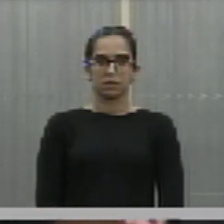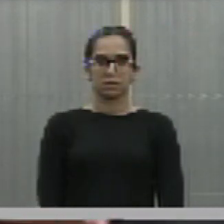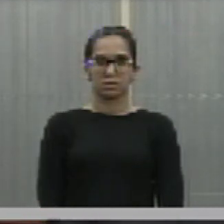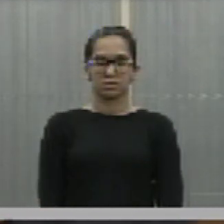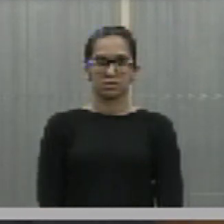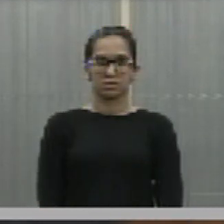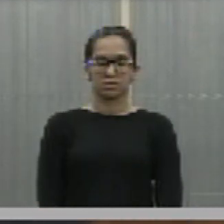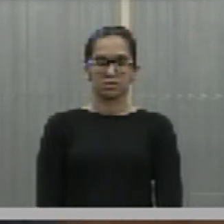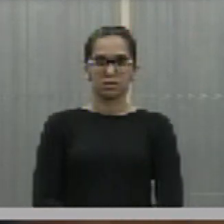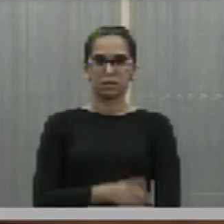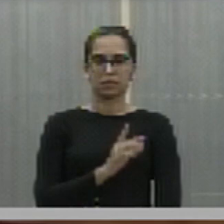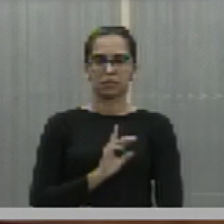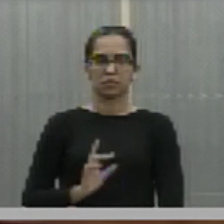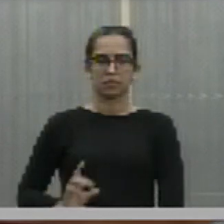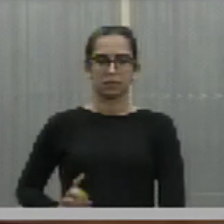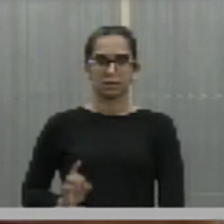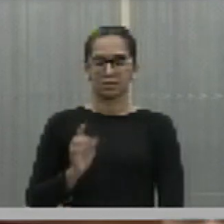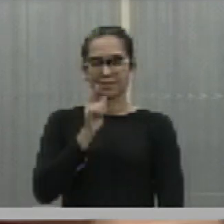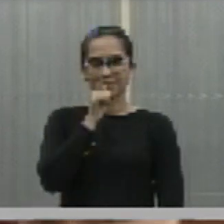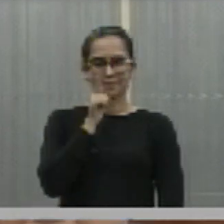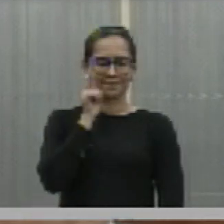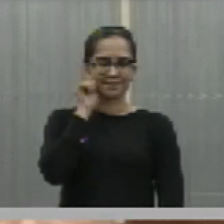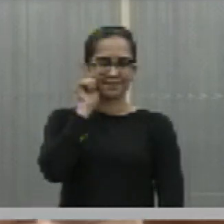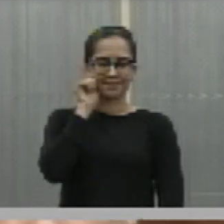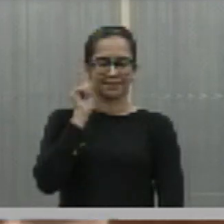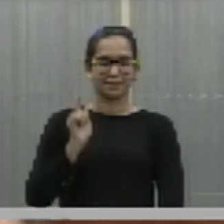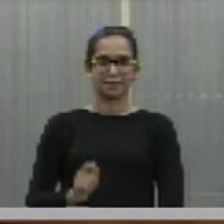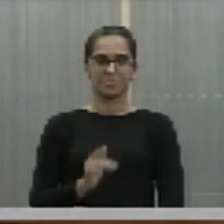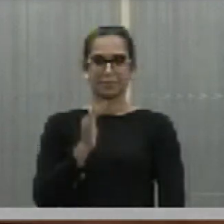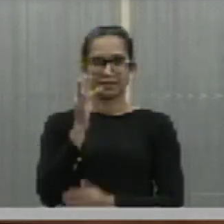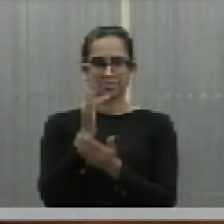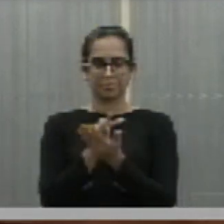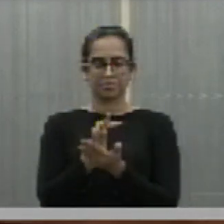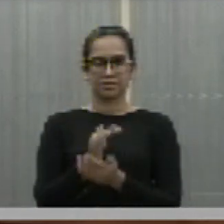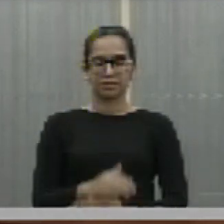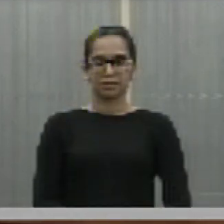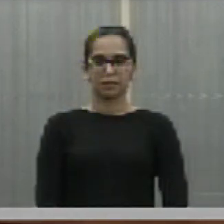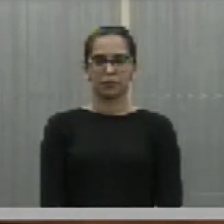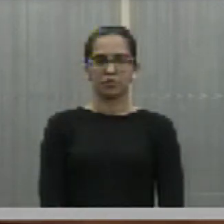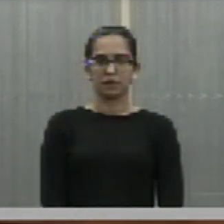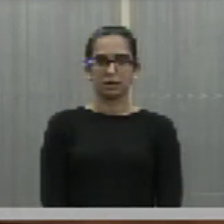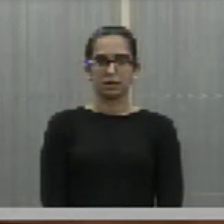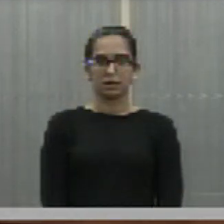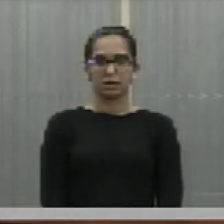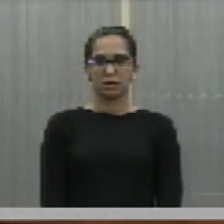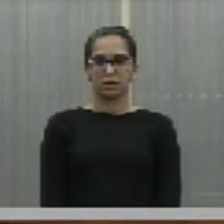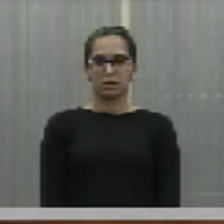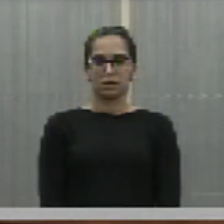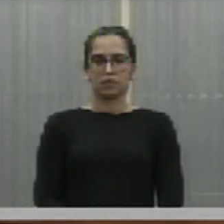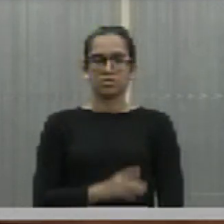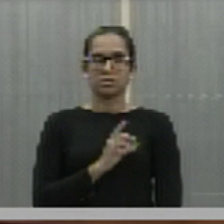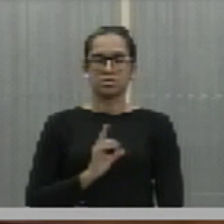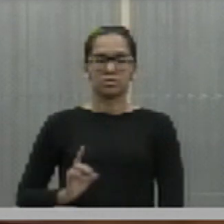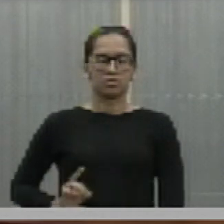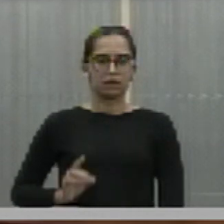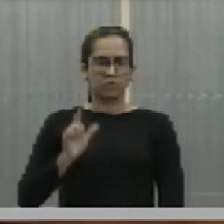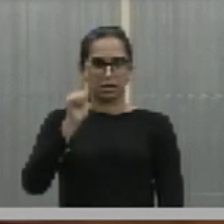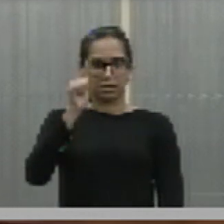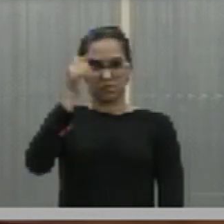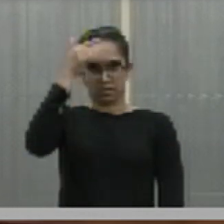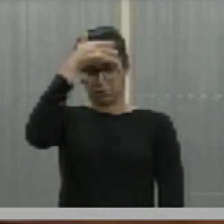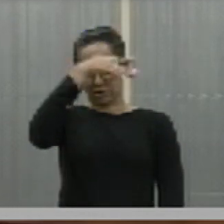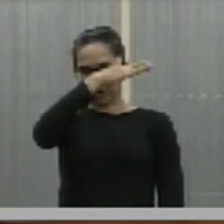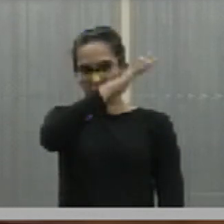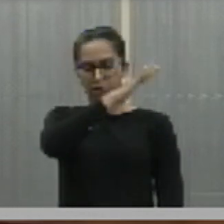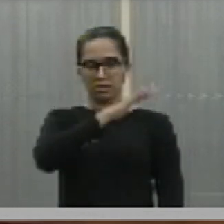Deputada Gracinha Monsanta. Ausente. Deputado Gustavo Neiva. Ausente.